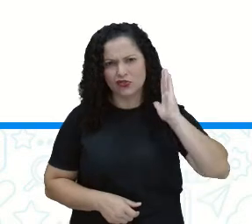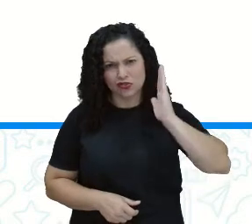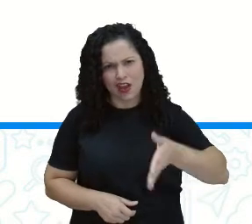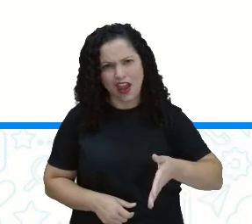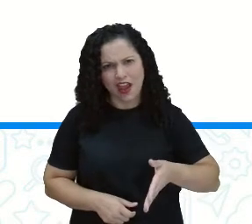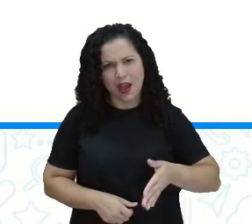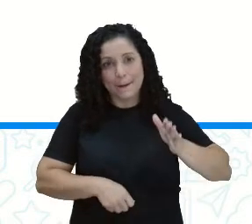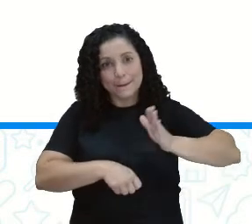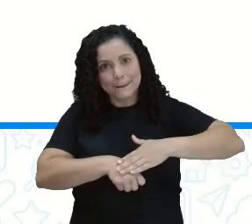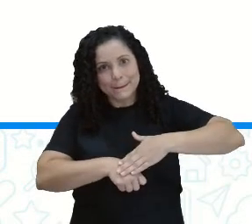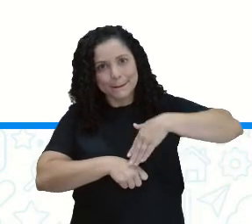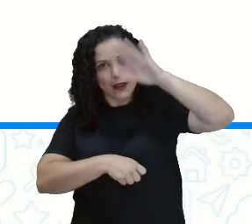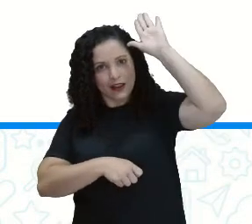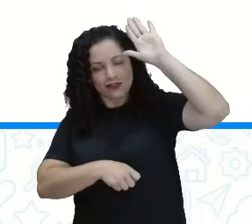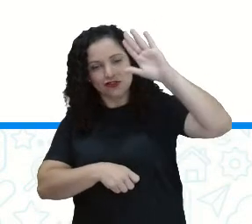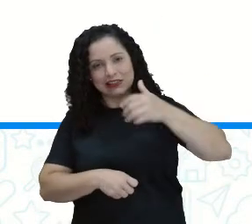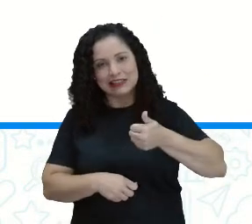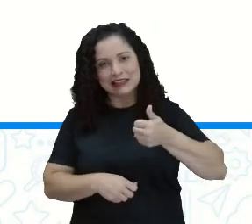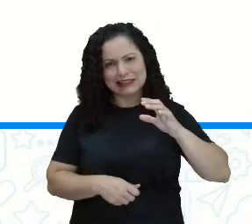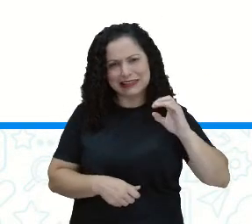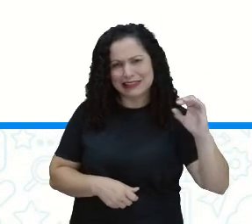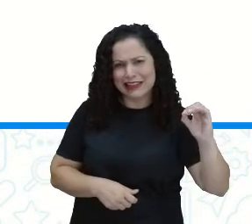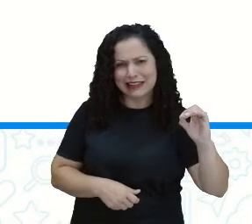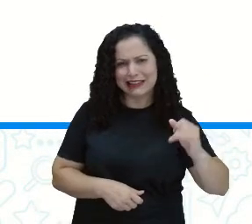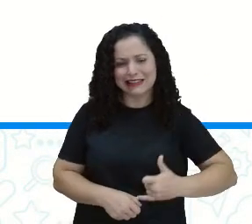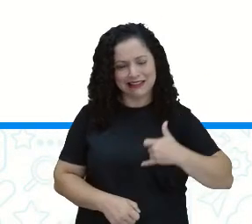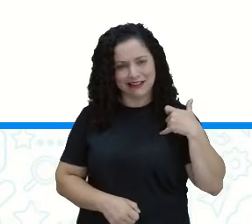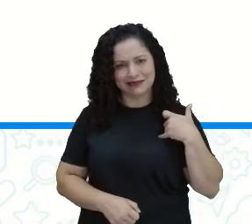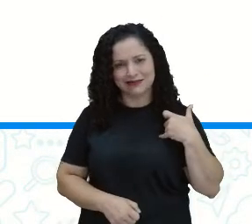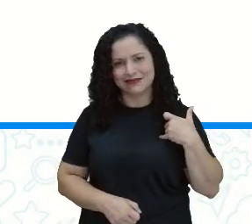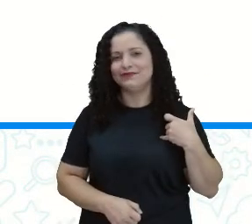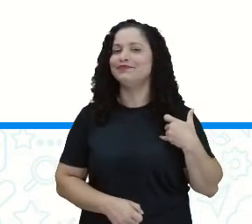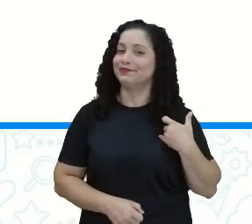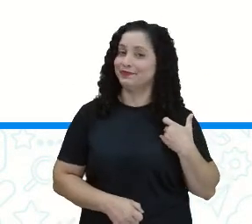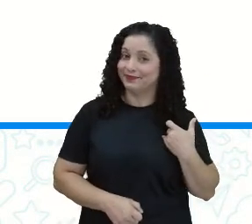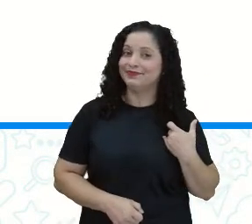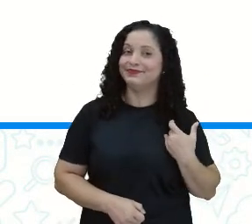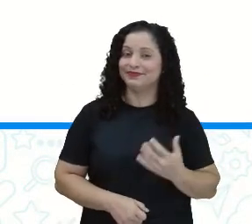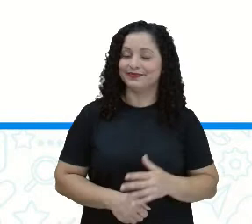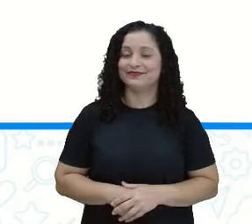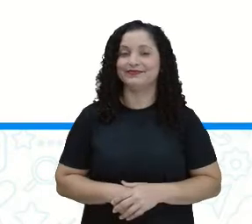aí, chega na vida a essa faixa de idade?